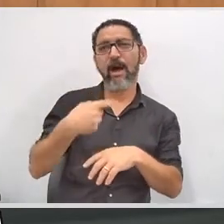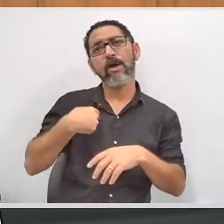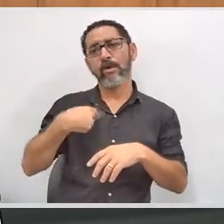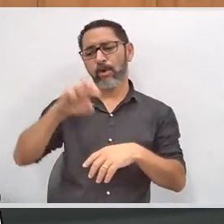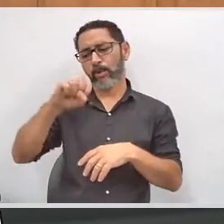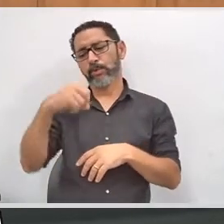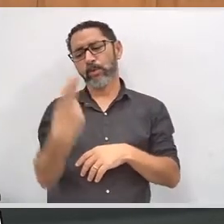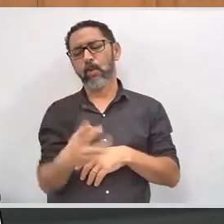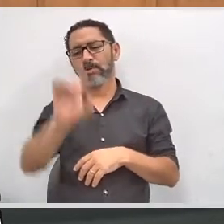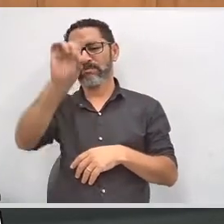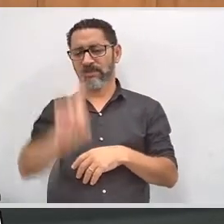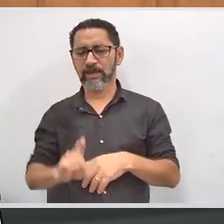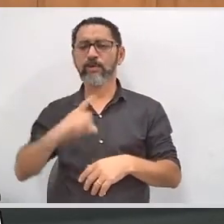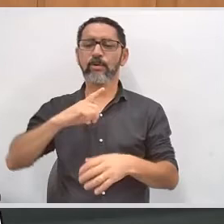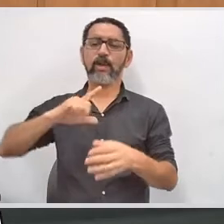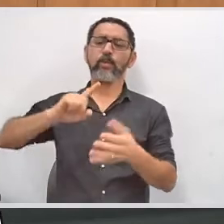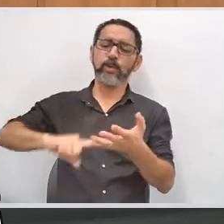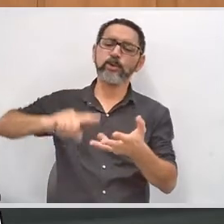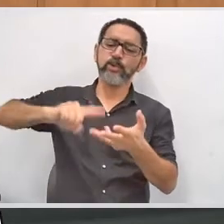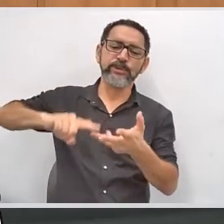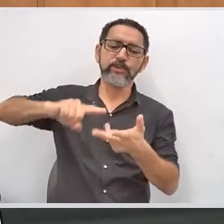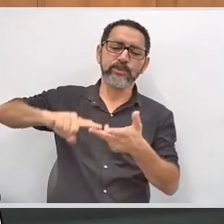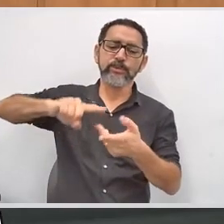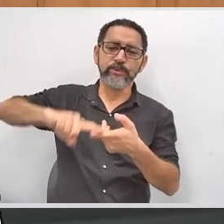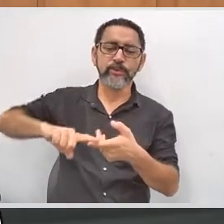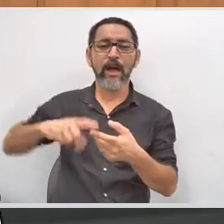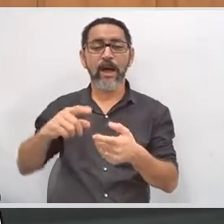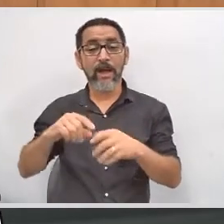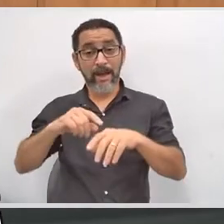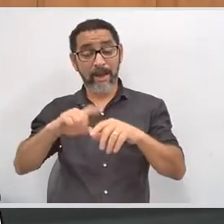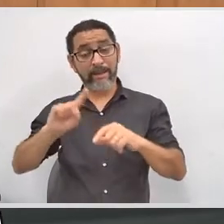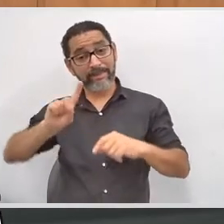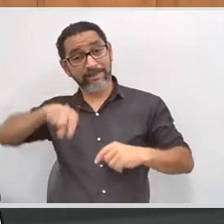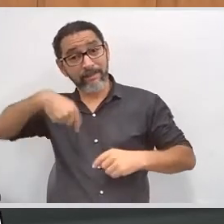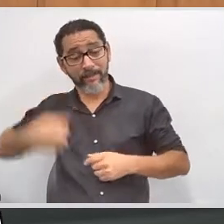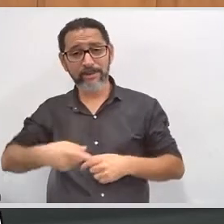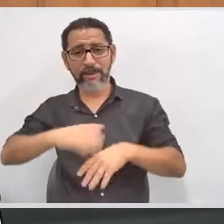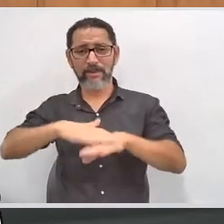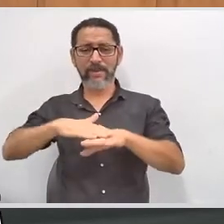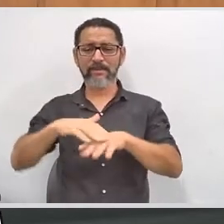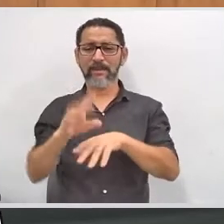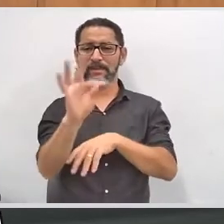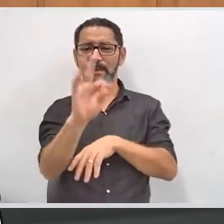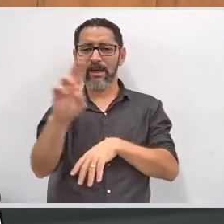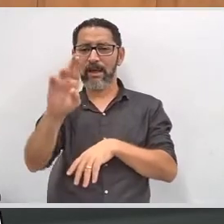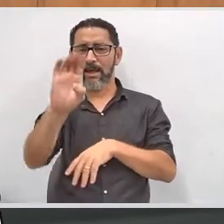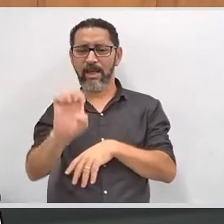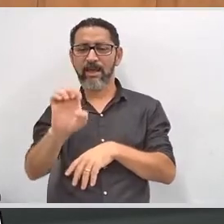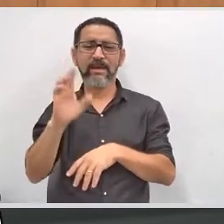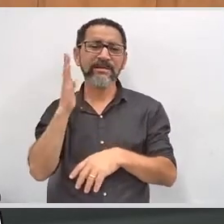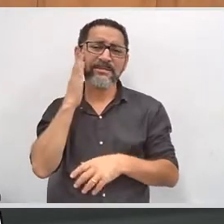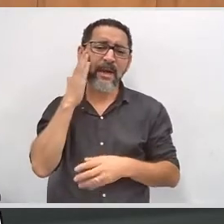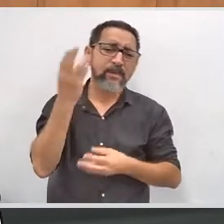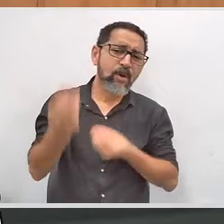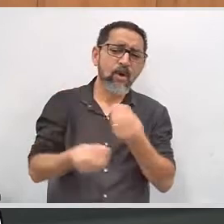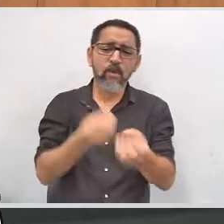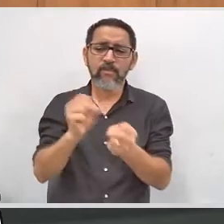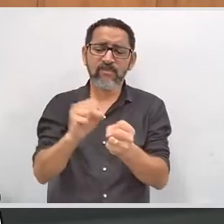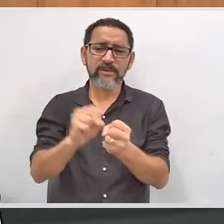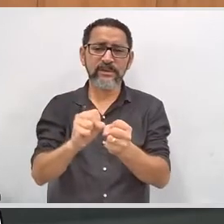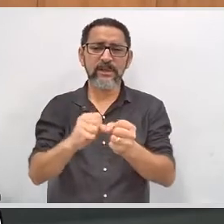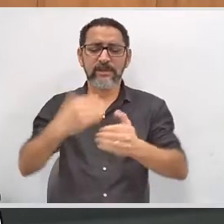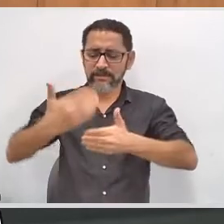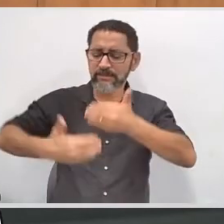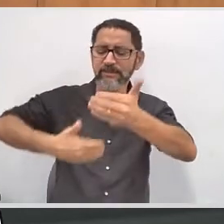digam quais são as suas necessidades para que o TRE possa se programar, fazer as ações voltadas àquela